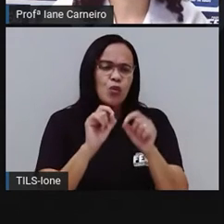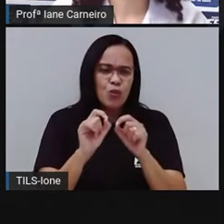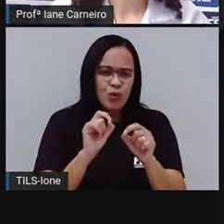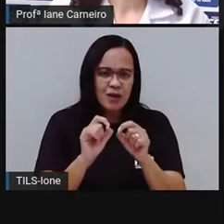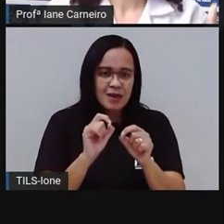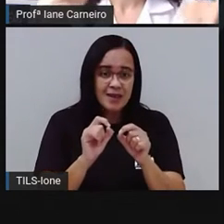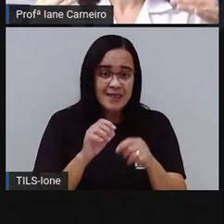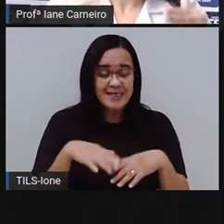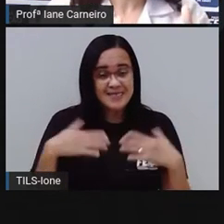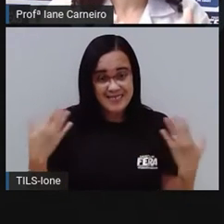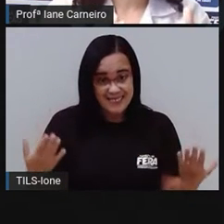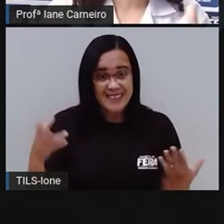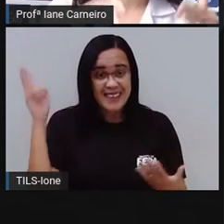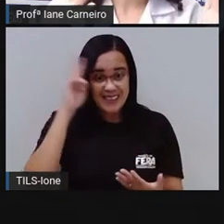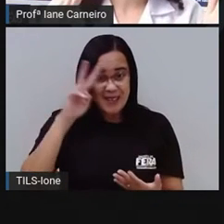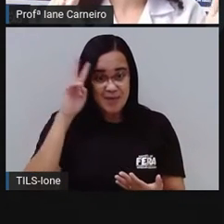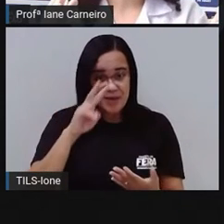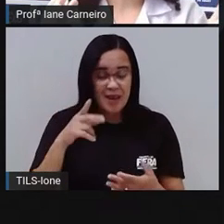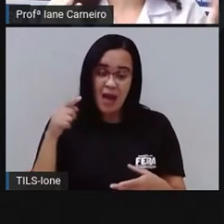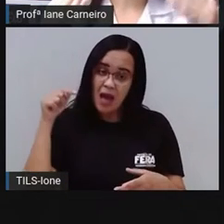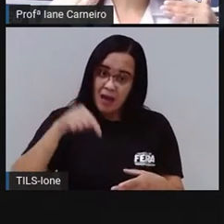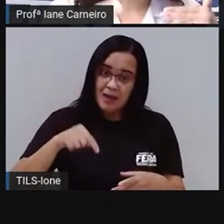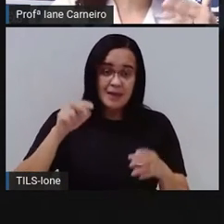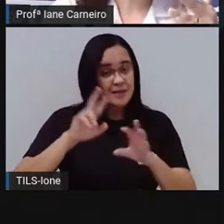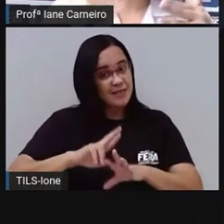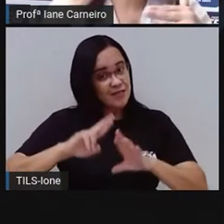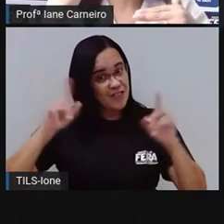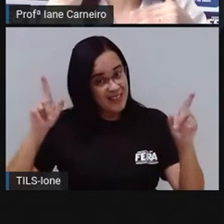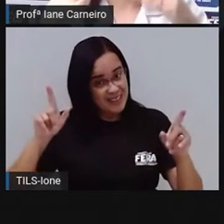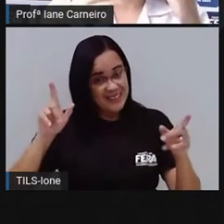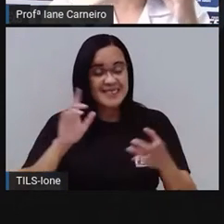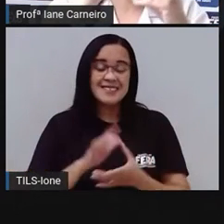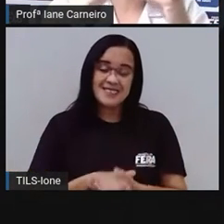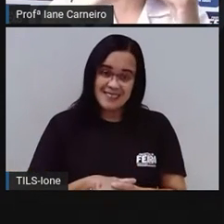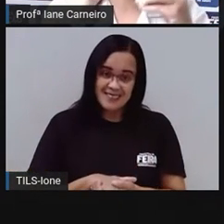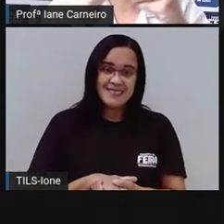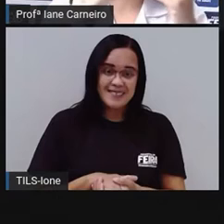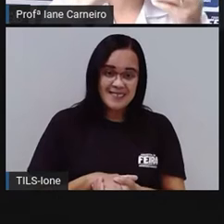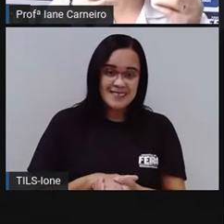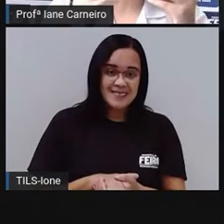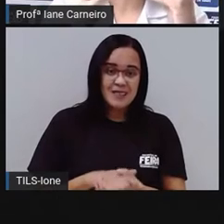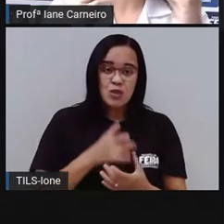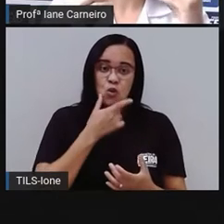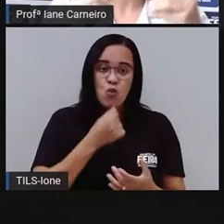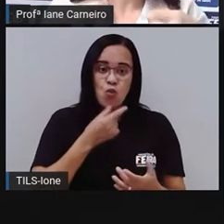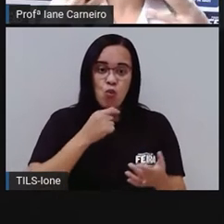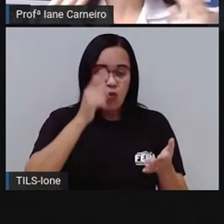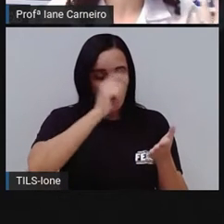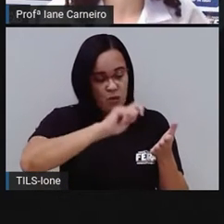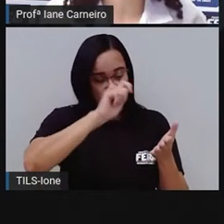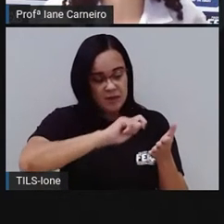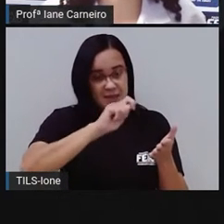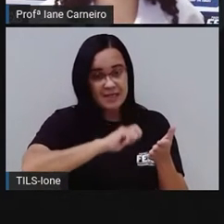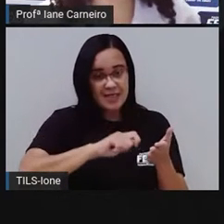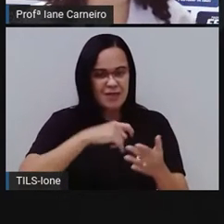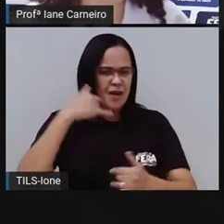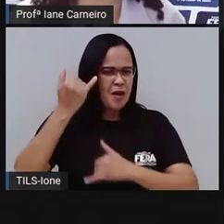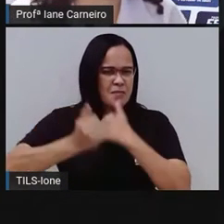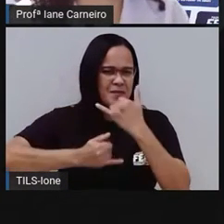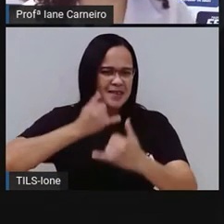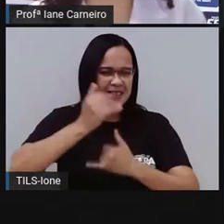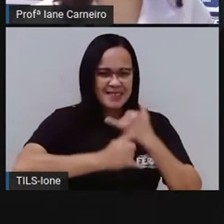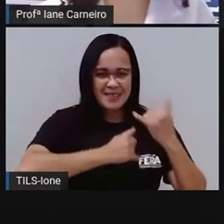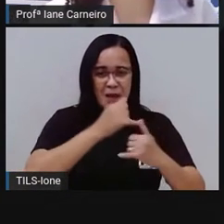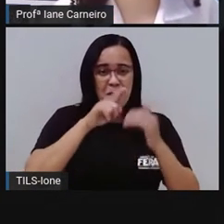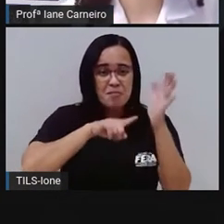lembram? Nessa aqui, já não foi assim, né? Nessa daqui, a gente... O escritor, ele ia brincando com